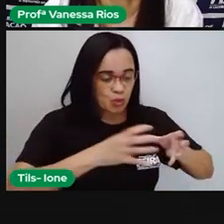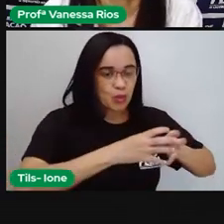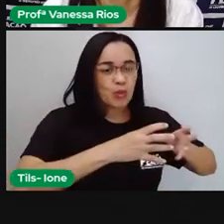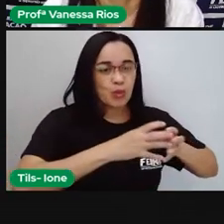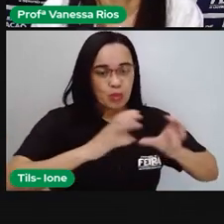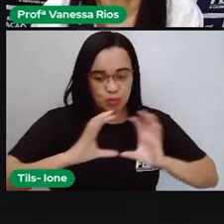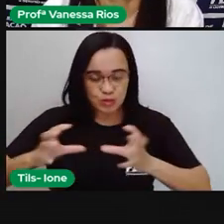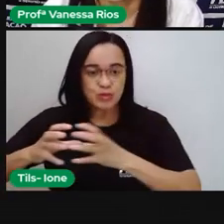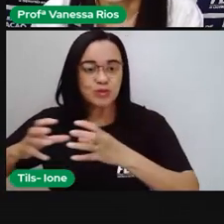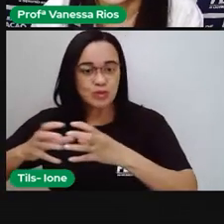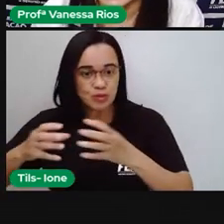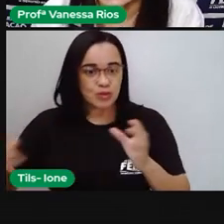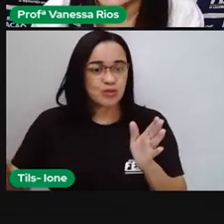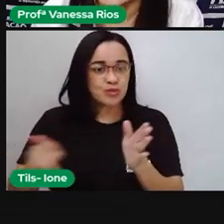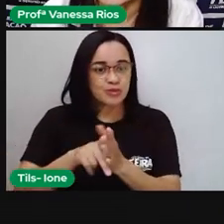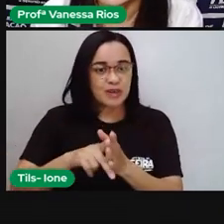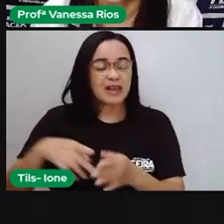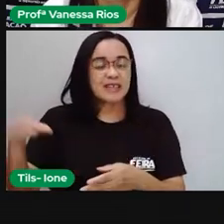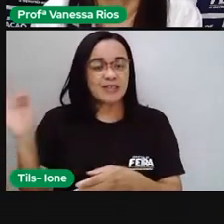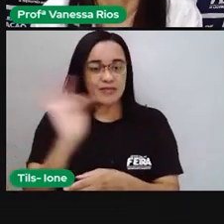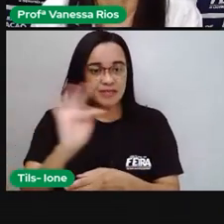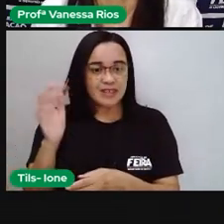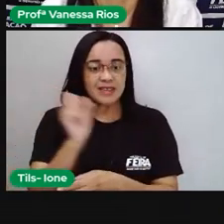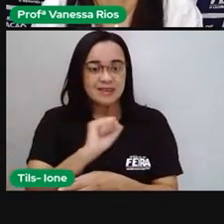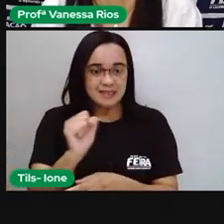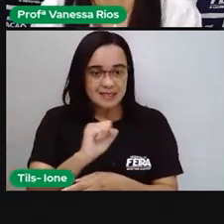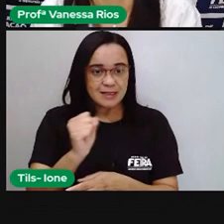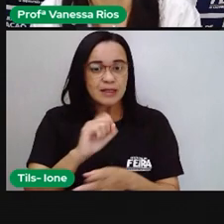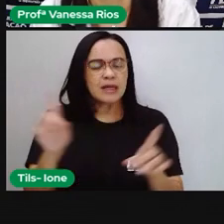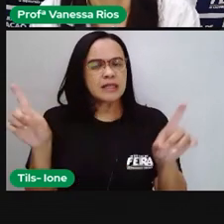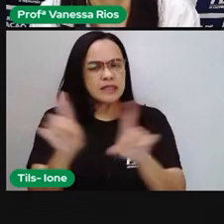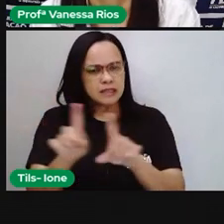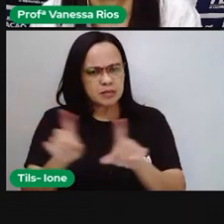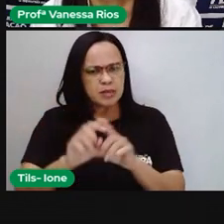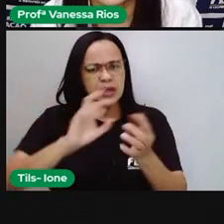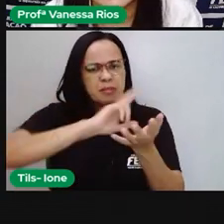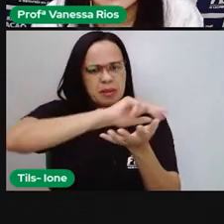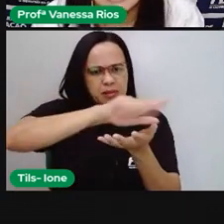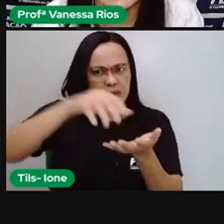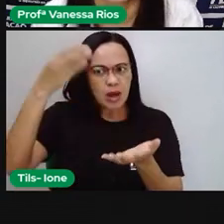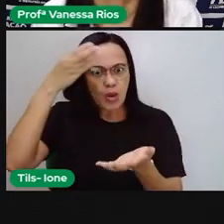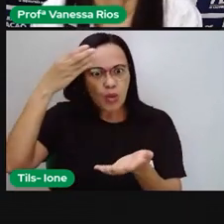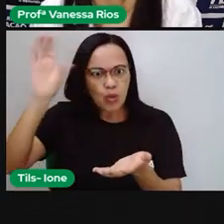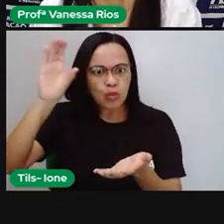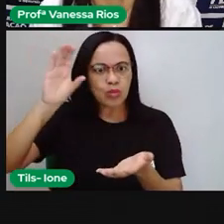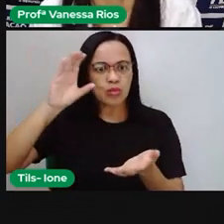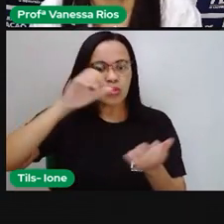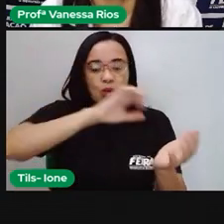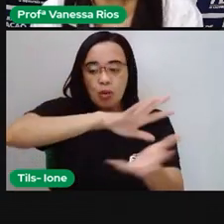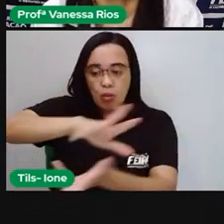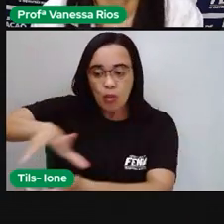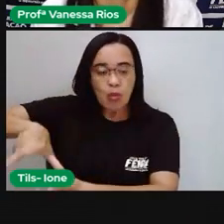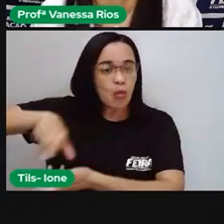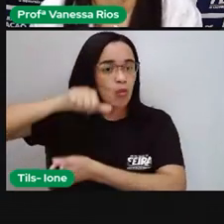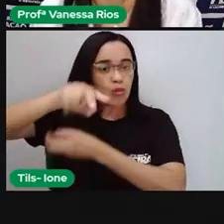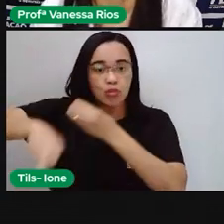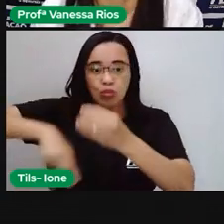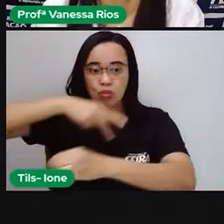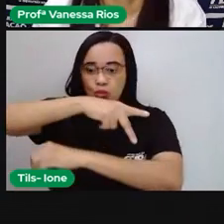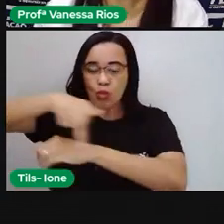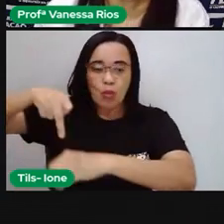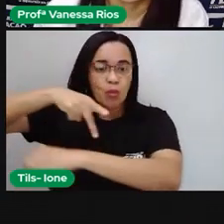Santana, mas a diversidade cultural é algo que está presente aí no mundo inteiro. Os países,